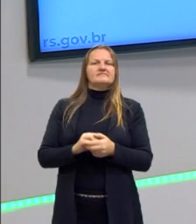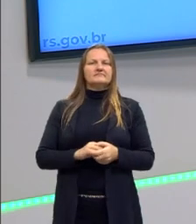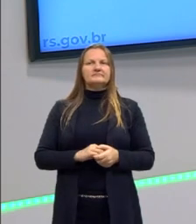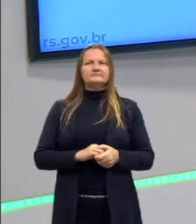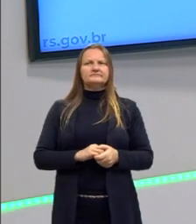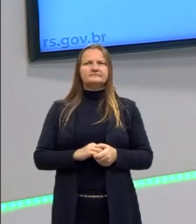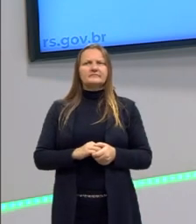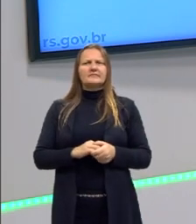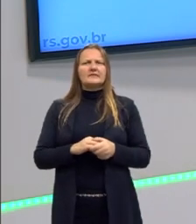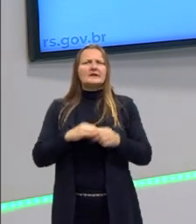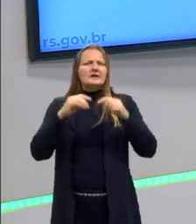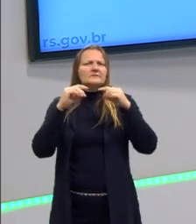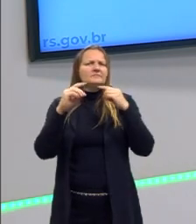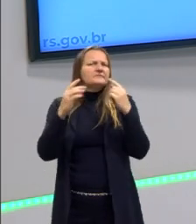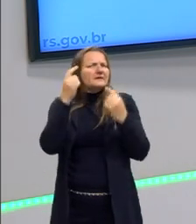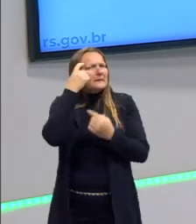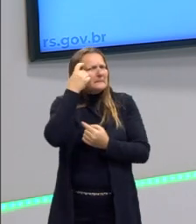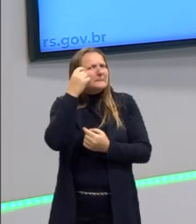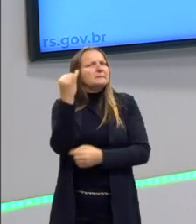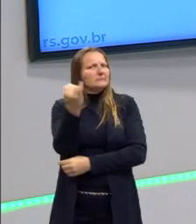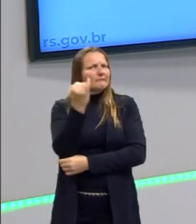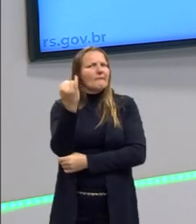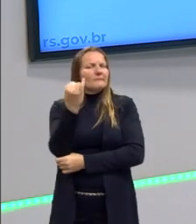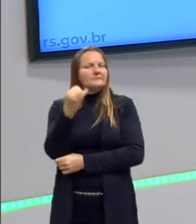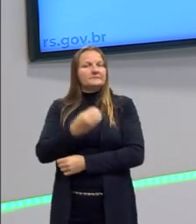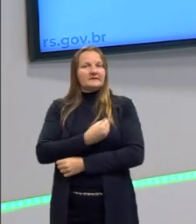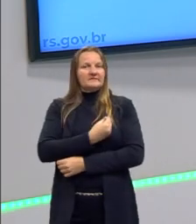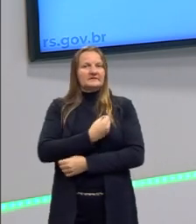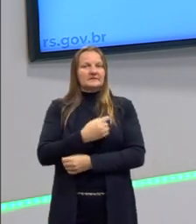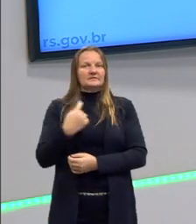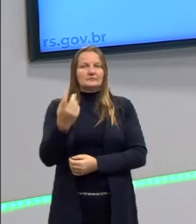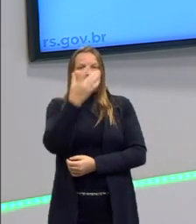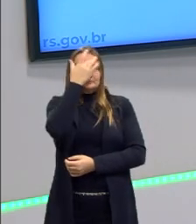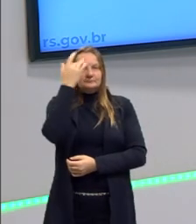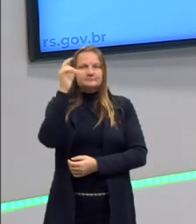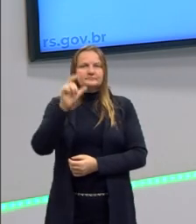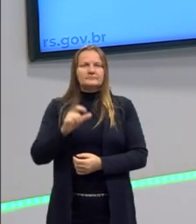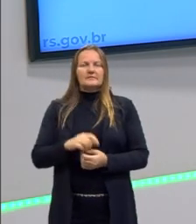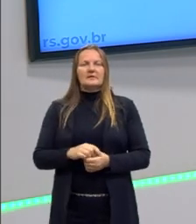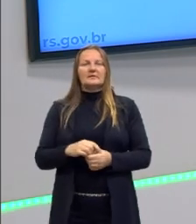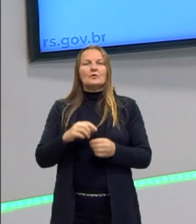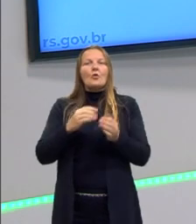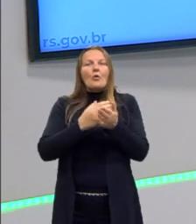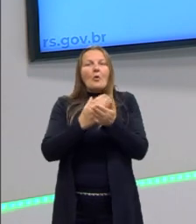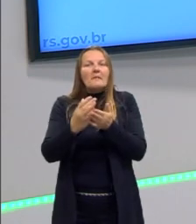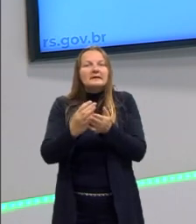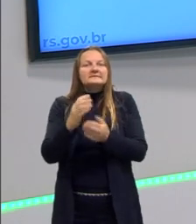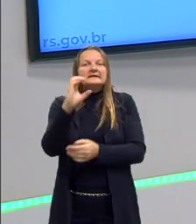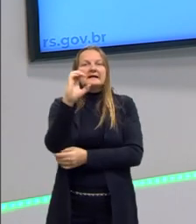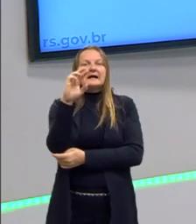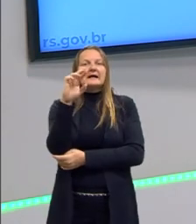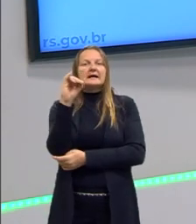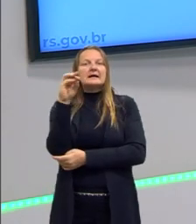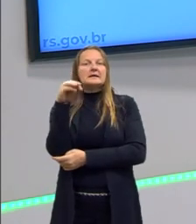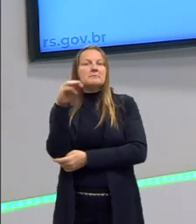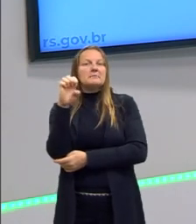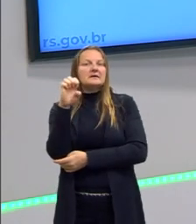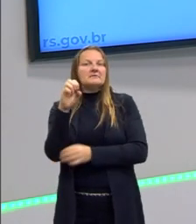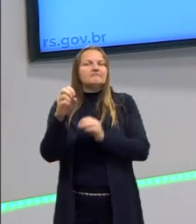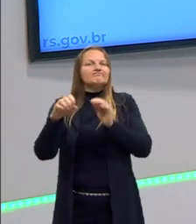Vejam só como isso é. Essa reflexão é profunda. E aí que entra a questão da criminalidade. Nós vamos